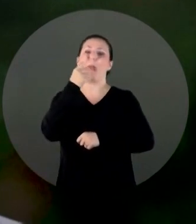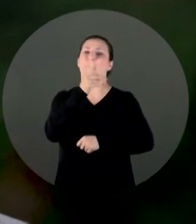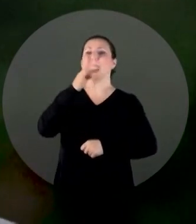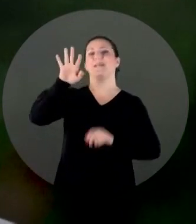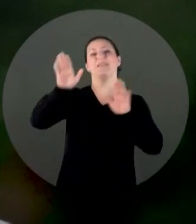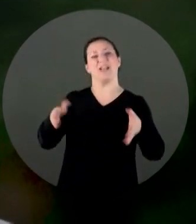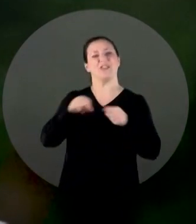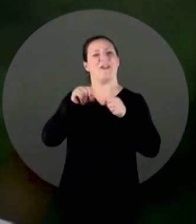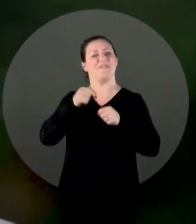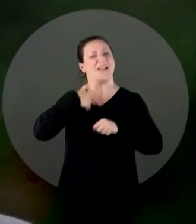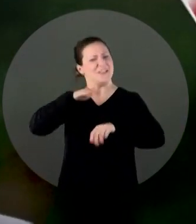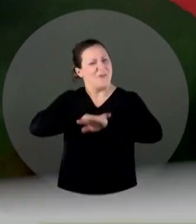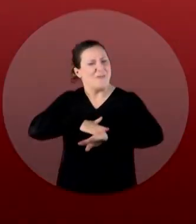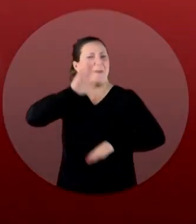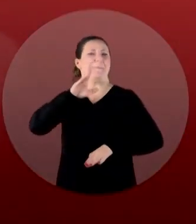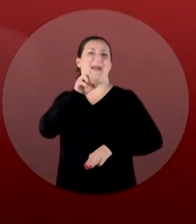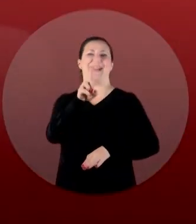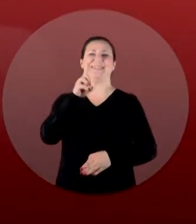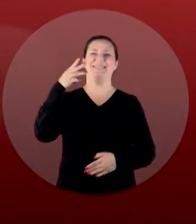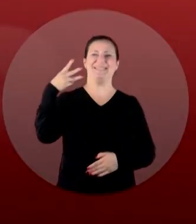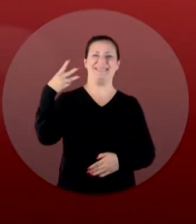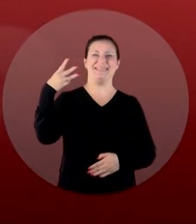já fez e eu vou fazer ainda mais.